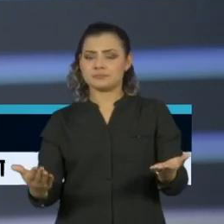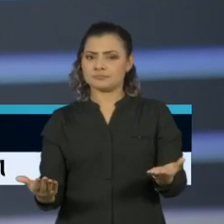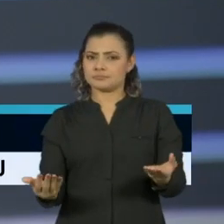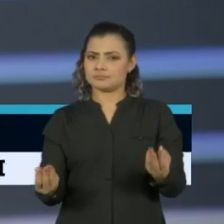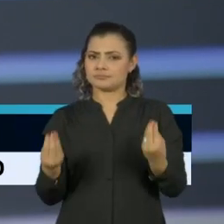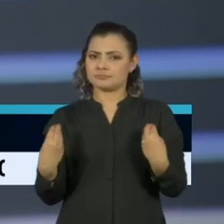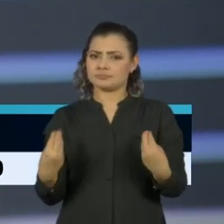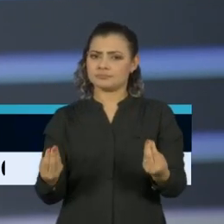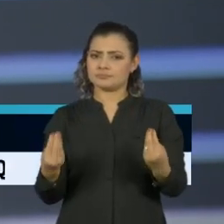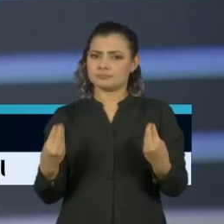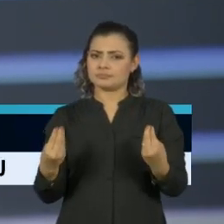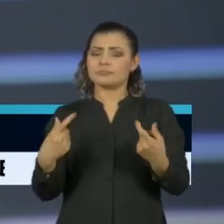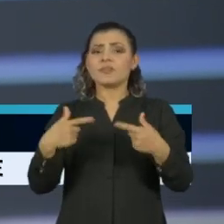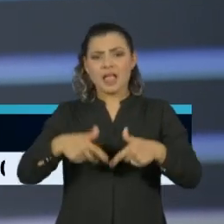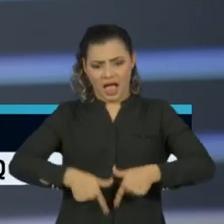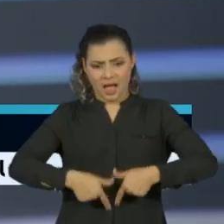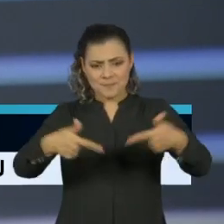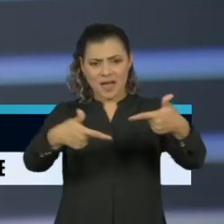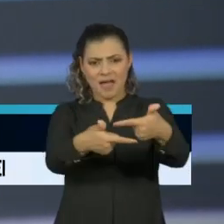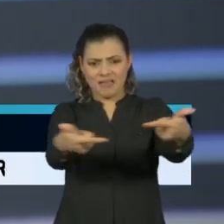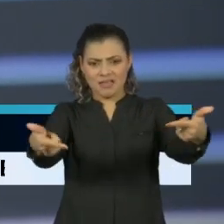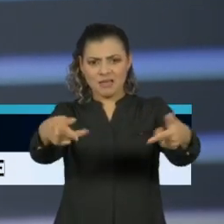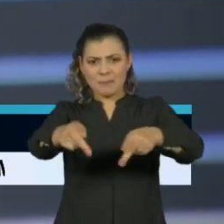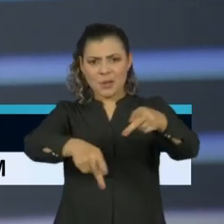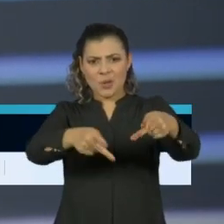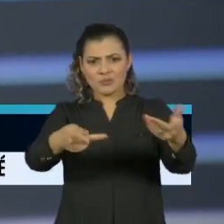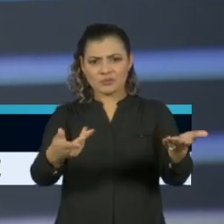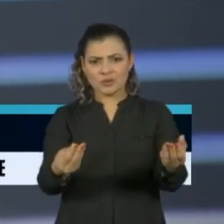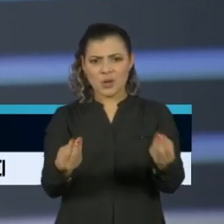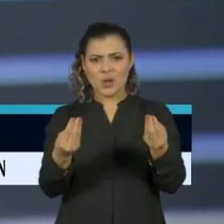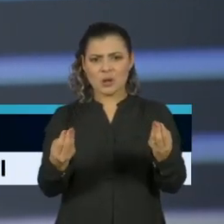ele precisa armar o povo para afastar os democratas da vida política do Brasil. Obrigado.